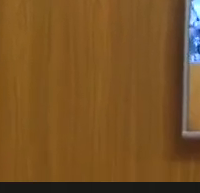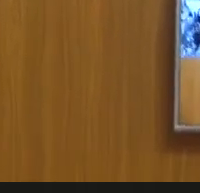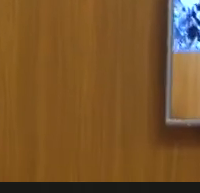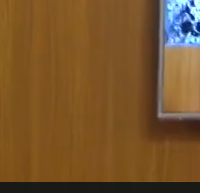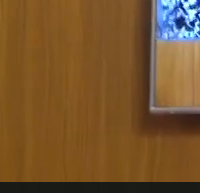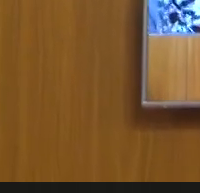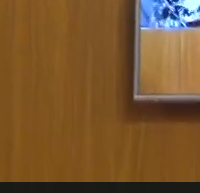obrigada